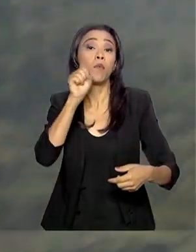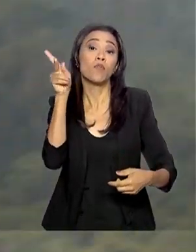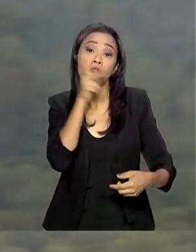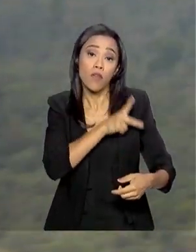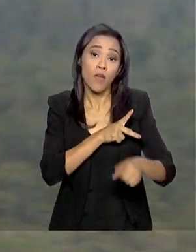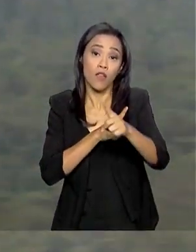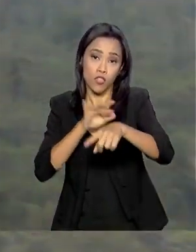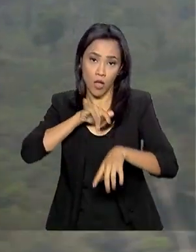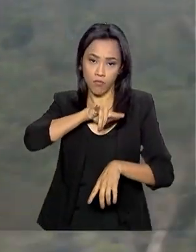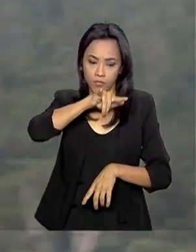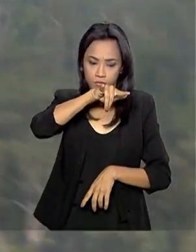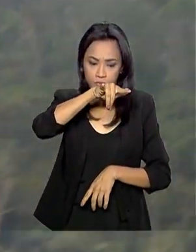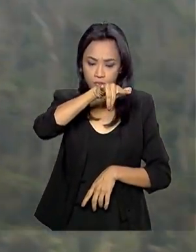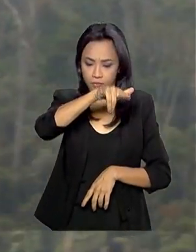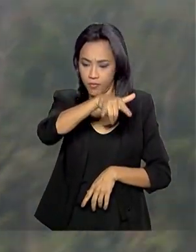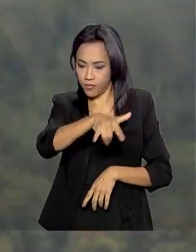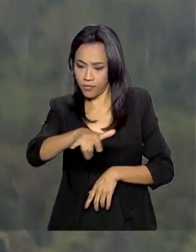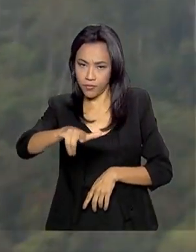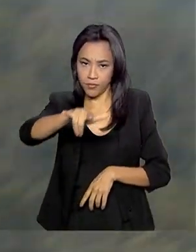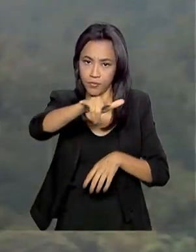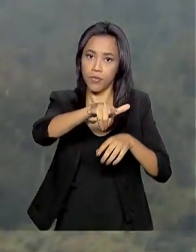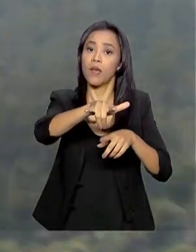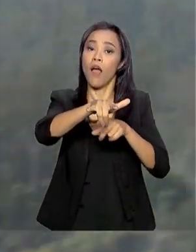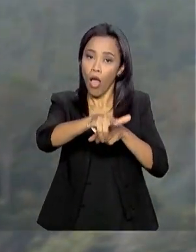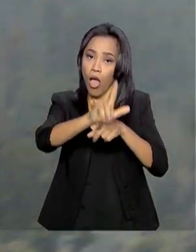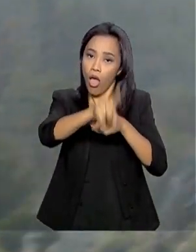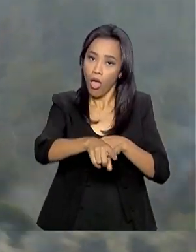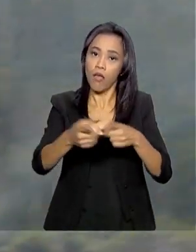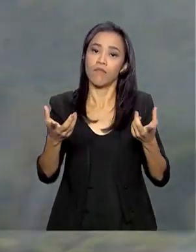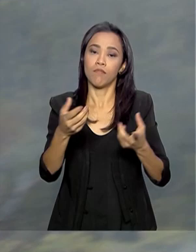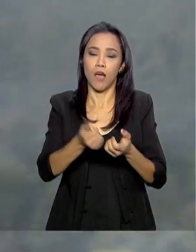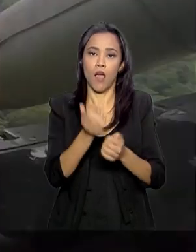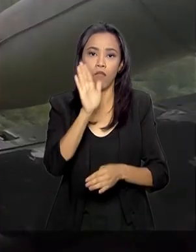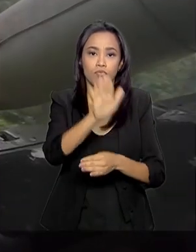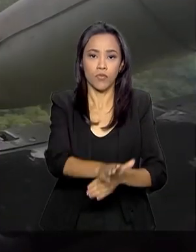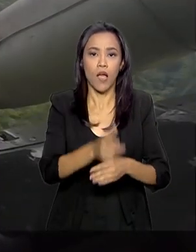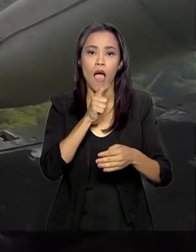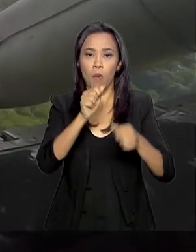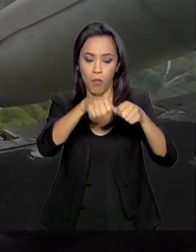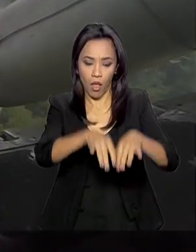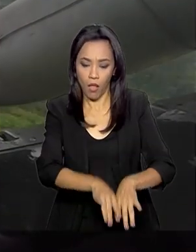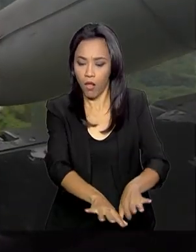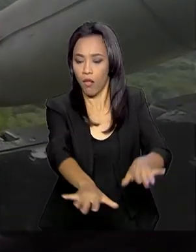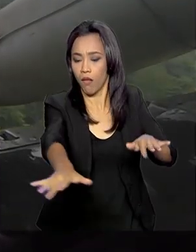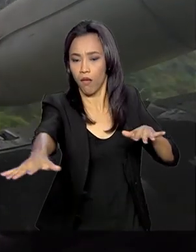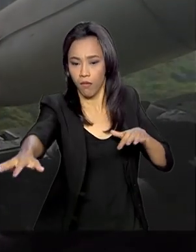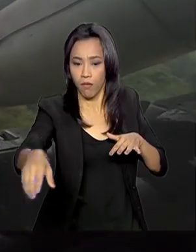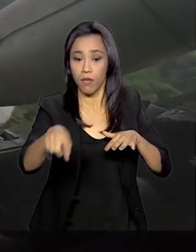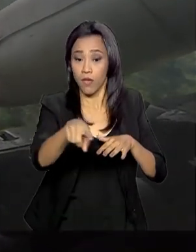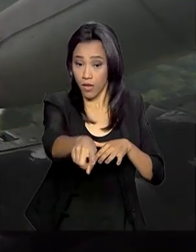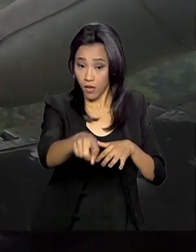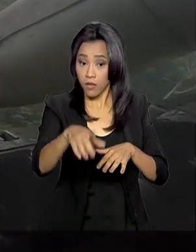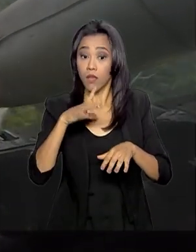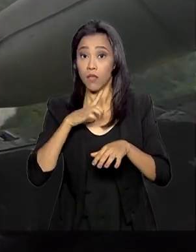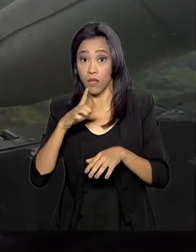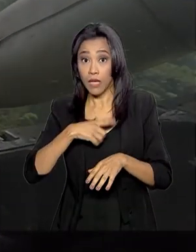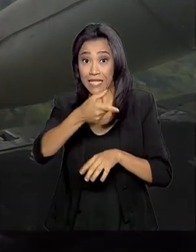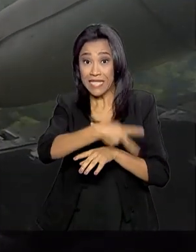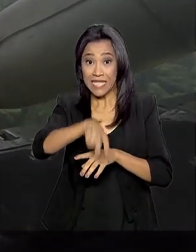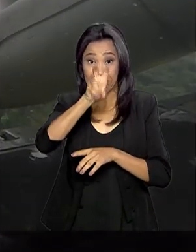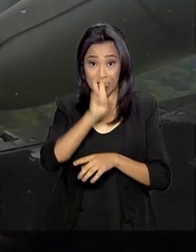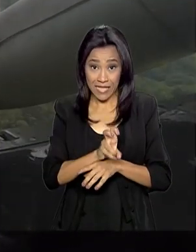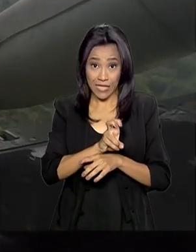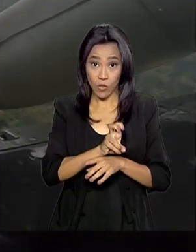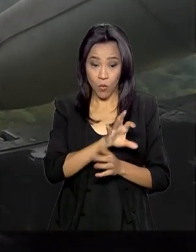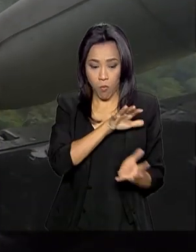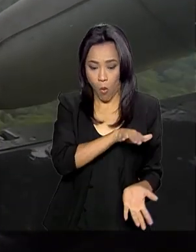Hércules, próprias para combater incêndios. De acordo com a aeronáutica, o C-130 conta com cinco tanques,